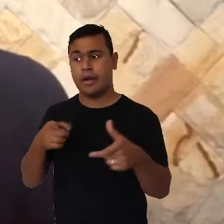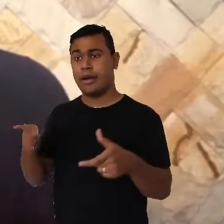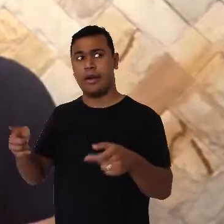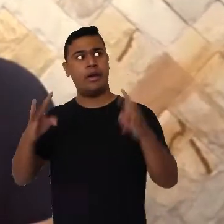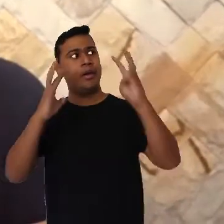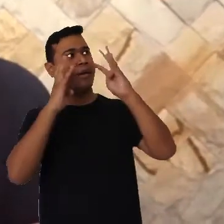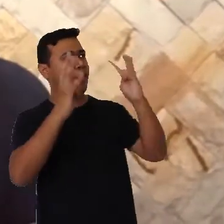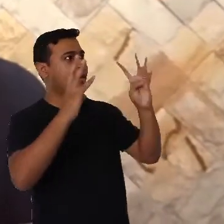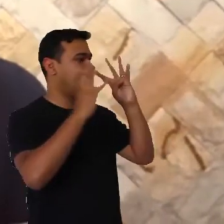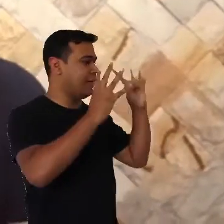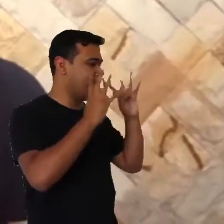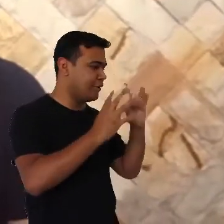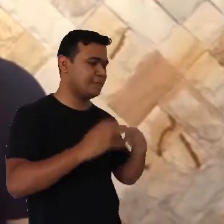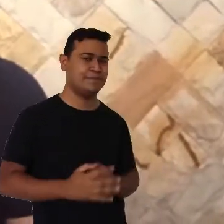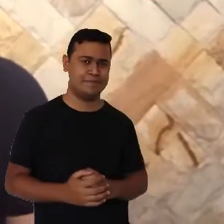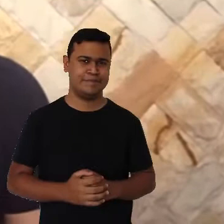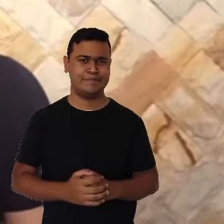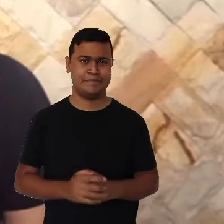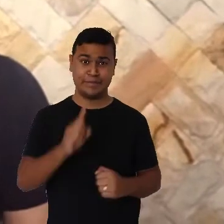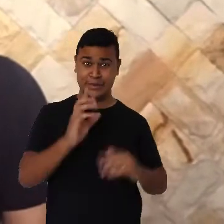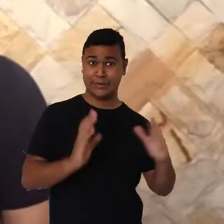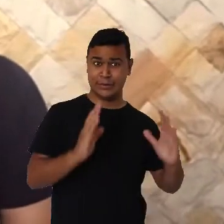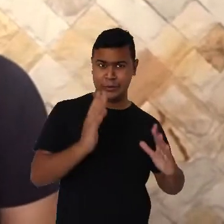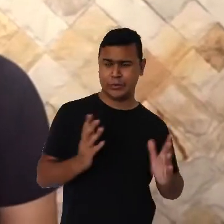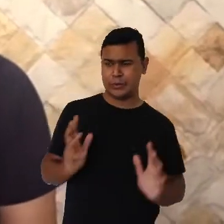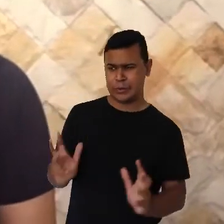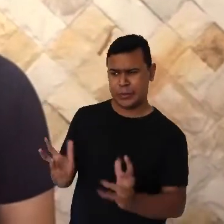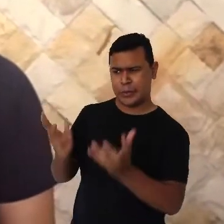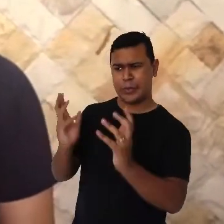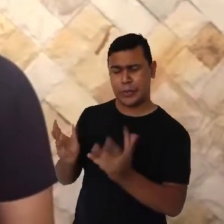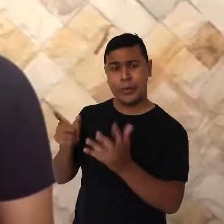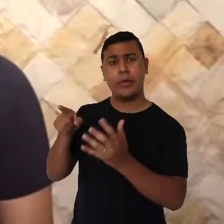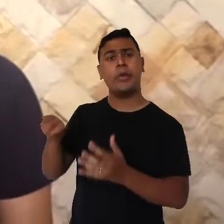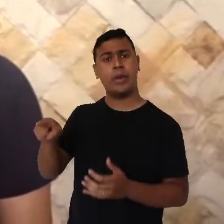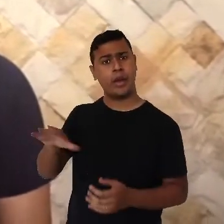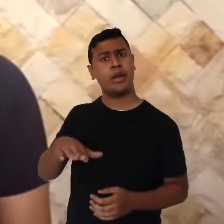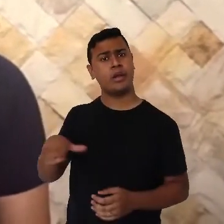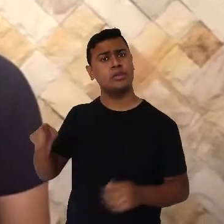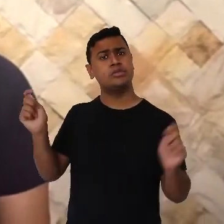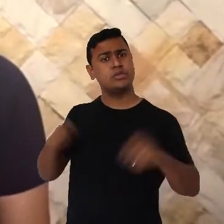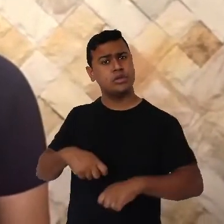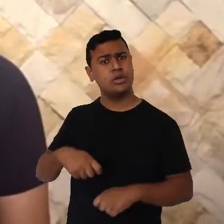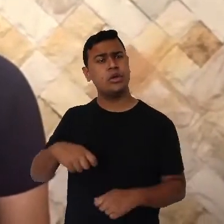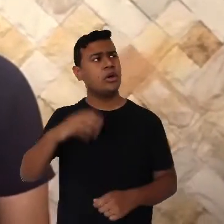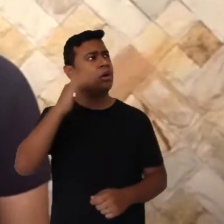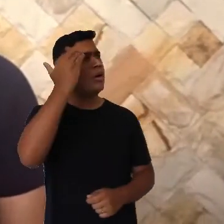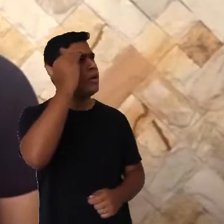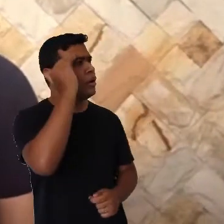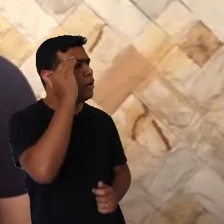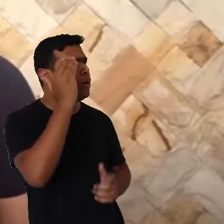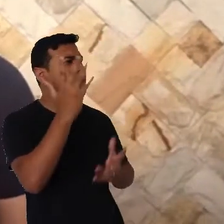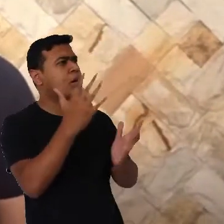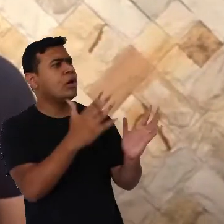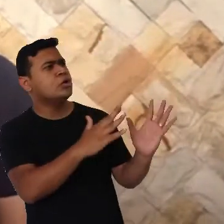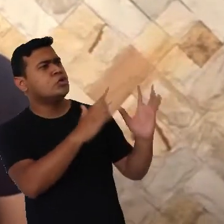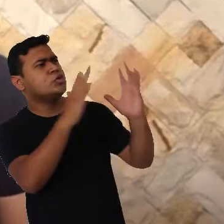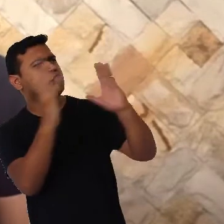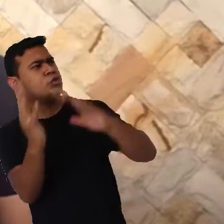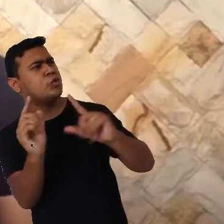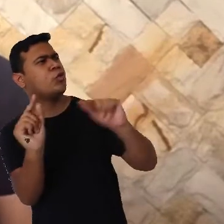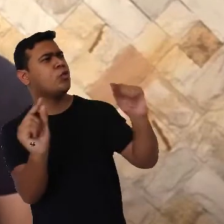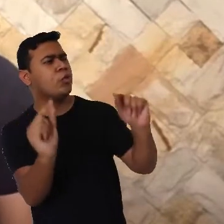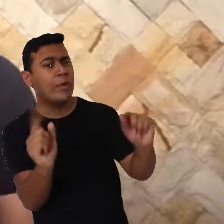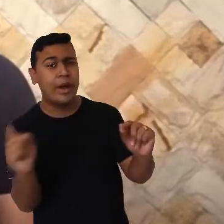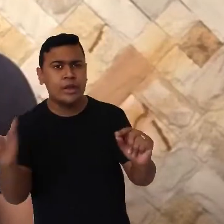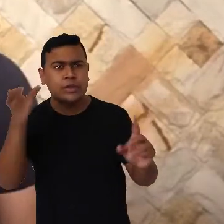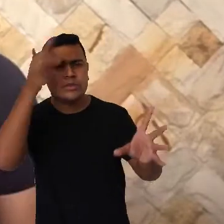criança. Após um período fazendo isso, a criança conseguirá compreender o que acontecerá com ela ao longo do dia, o que